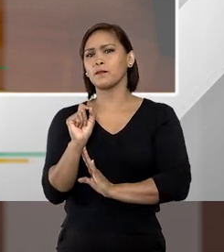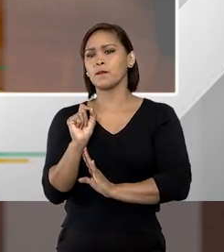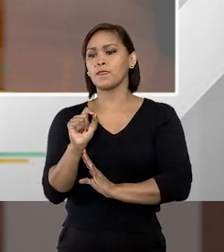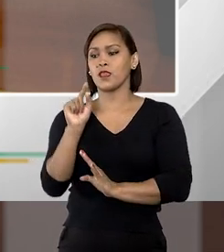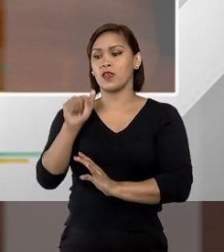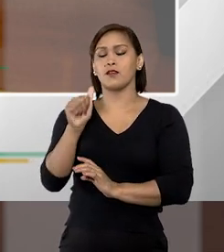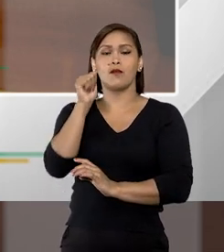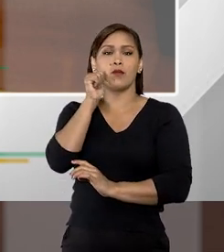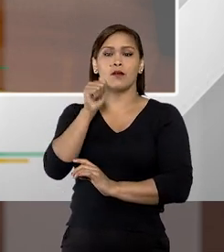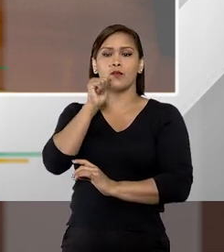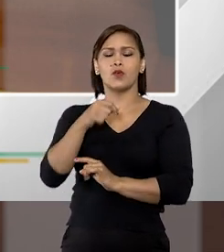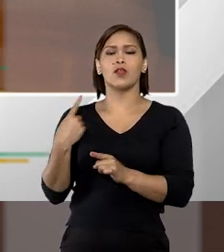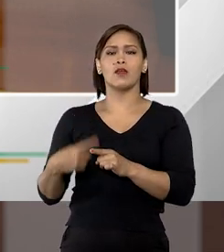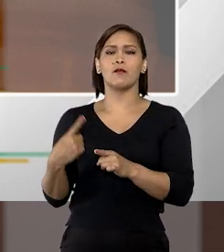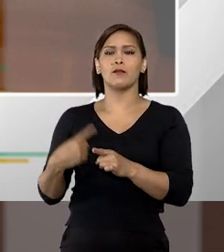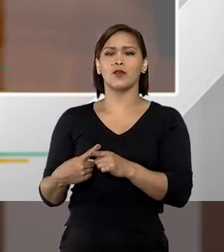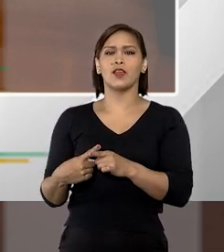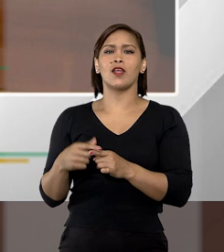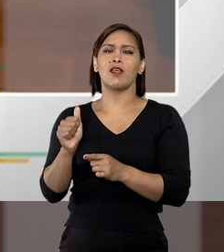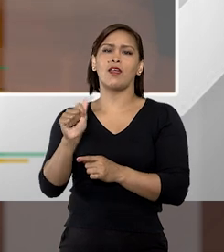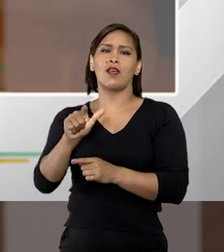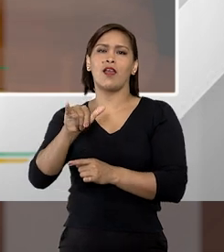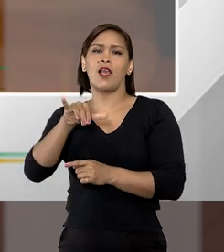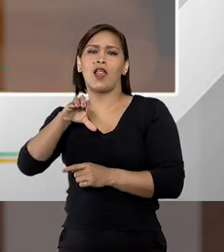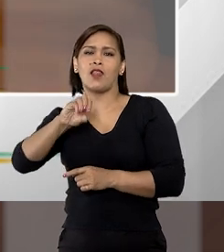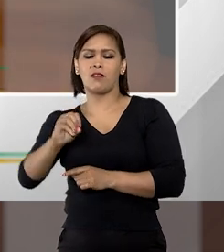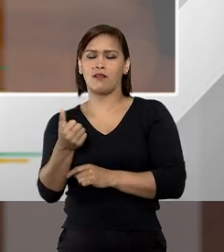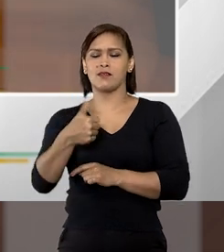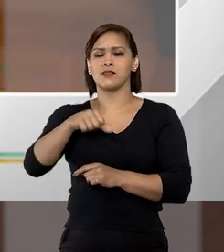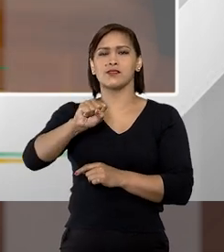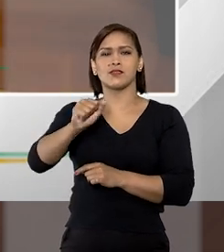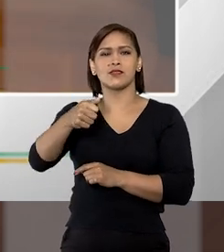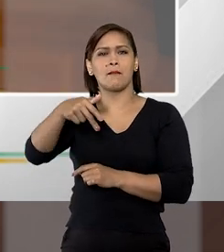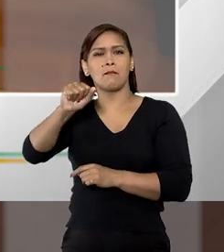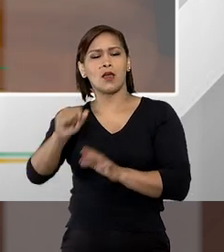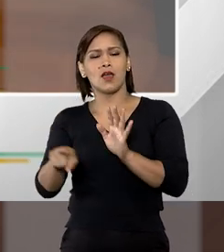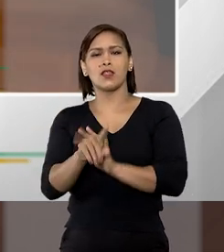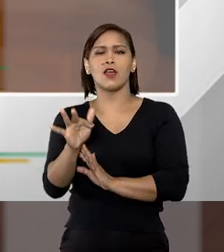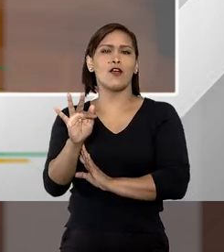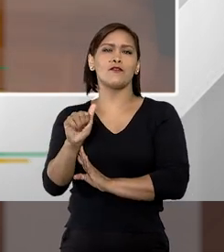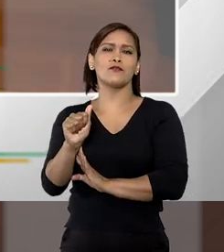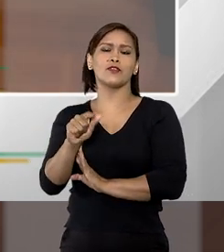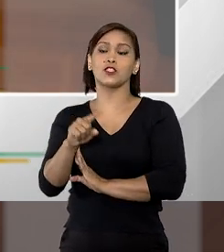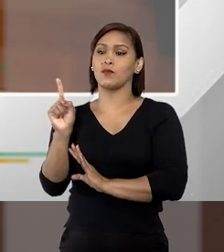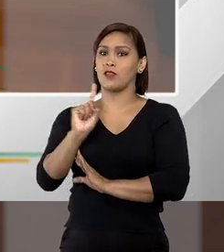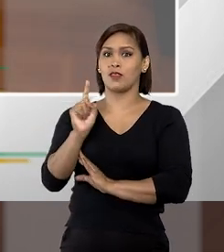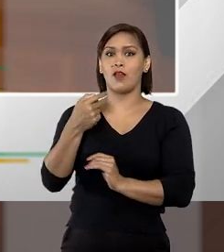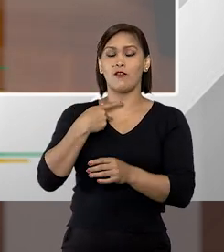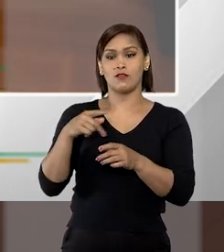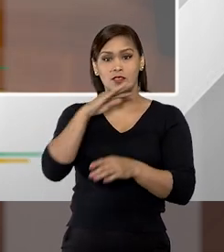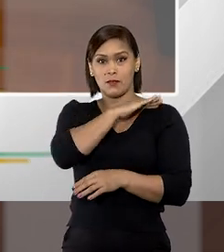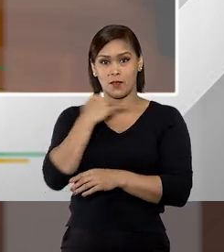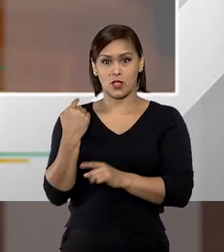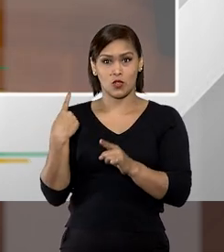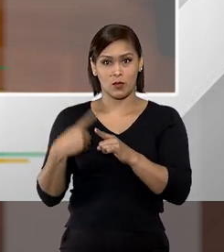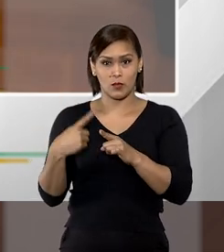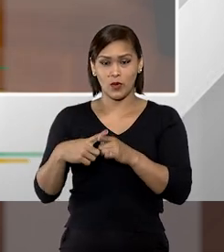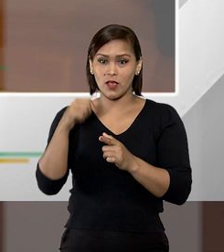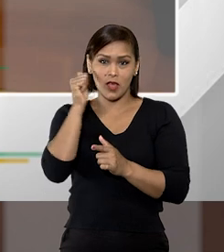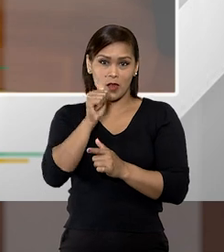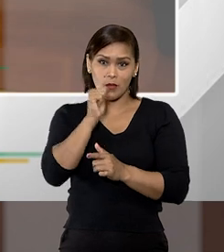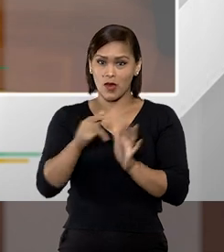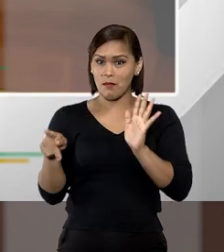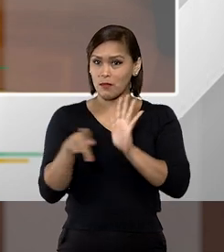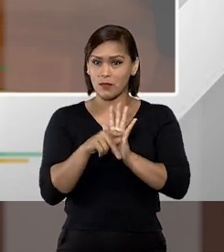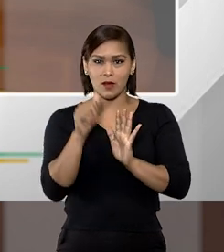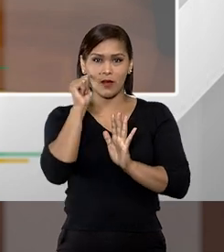não matou aquela mulher por ela ser a Alice, por ela ser a Samanta, por ela ser a Fátima. Você matou aquela mulher por ela ser mulher,